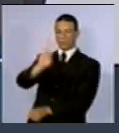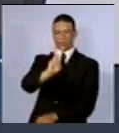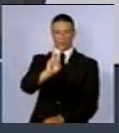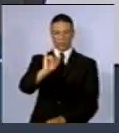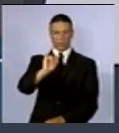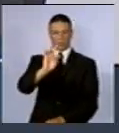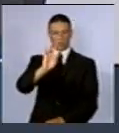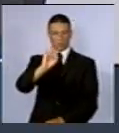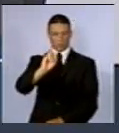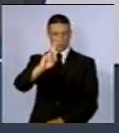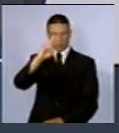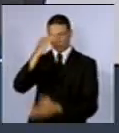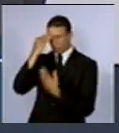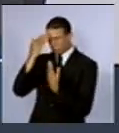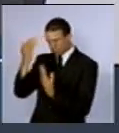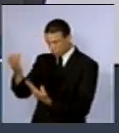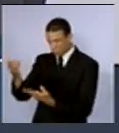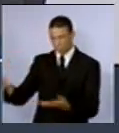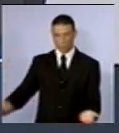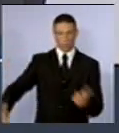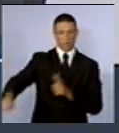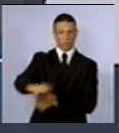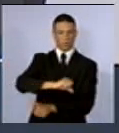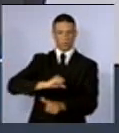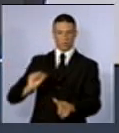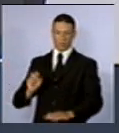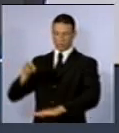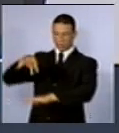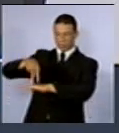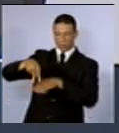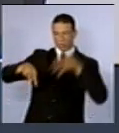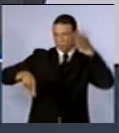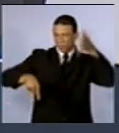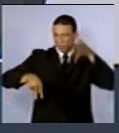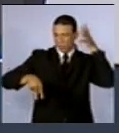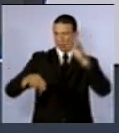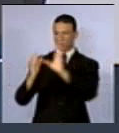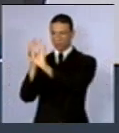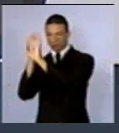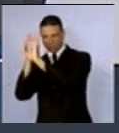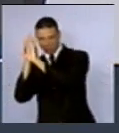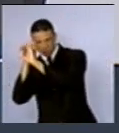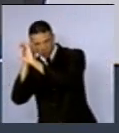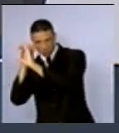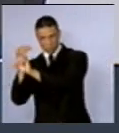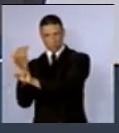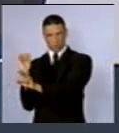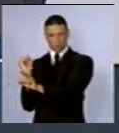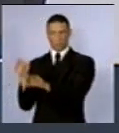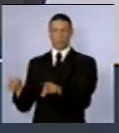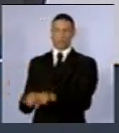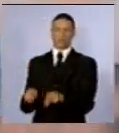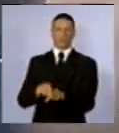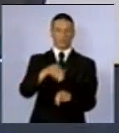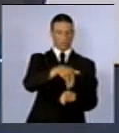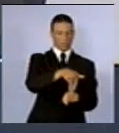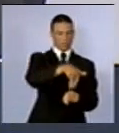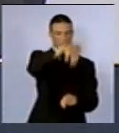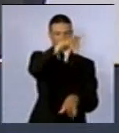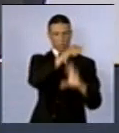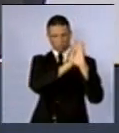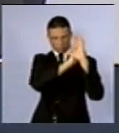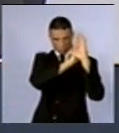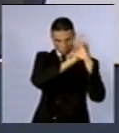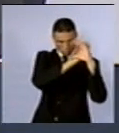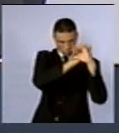Faço a palavra para o doutor Luiz Adriano Domingues, engenheiro eletricista, mestre em engenharia de